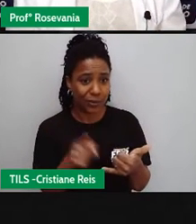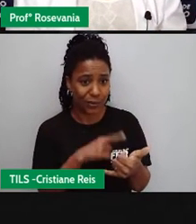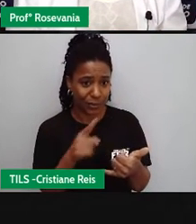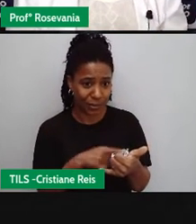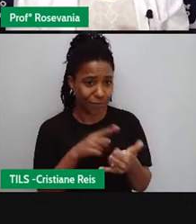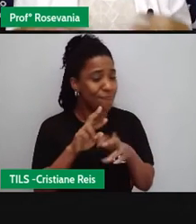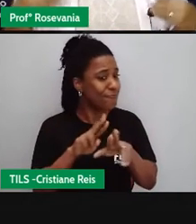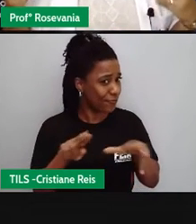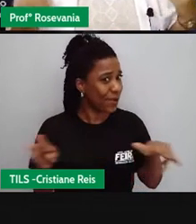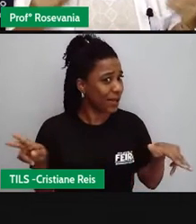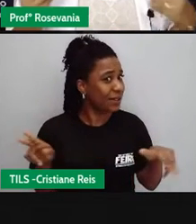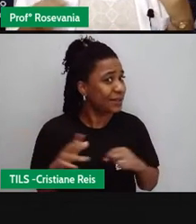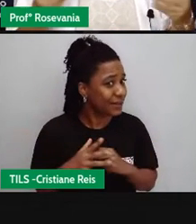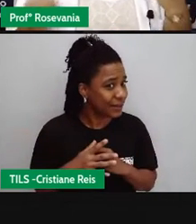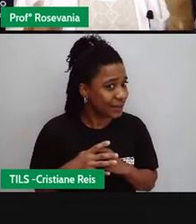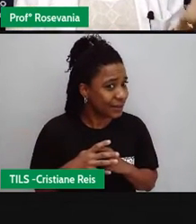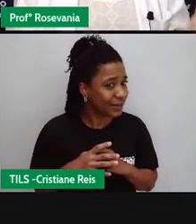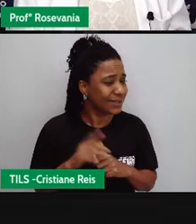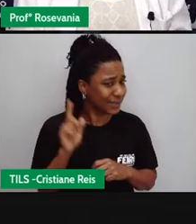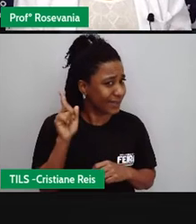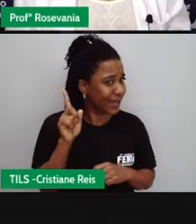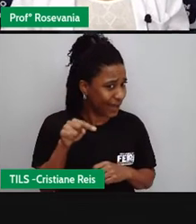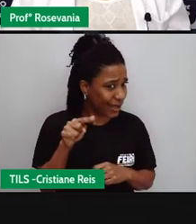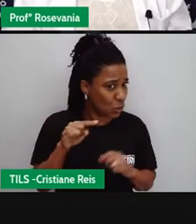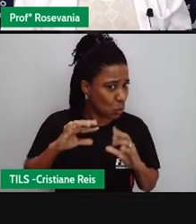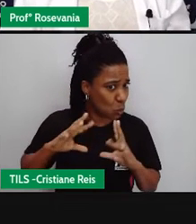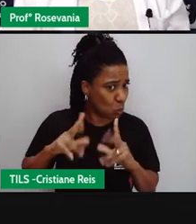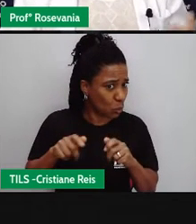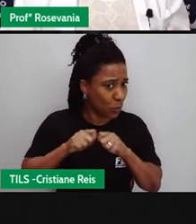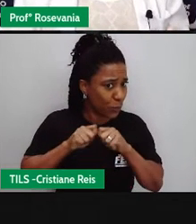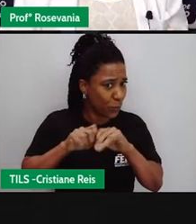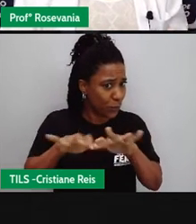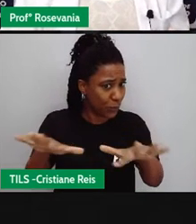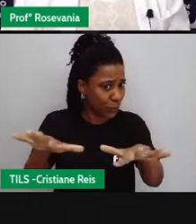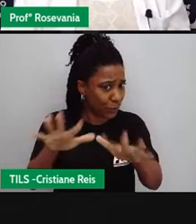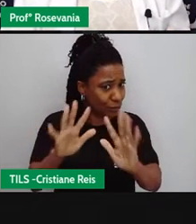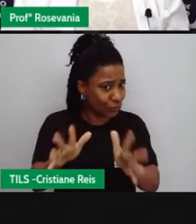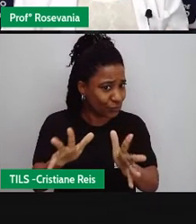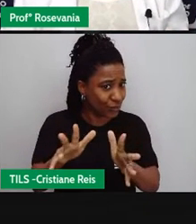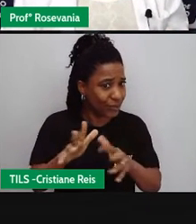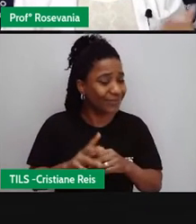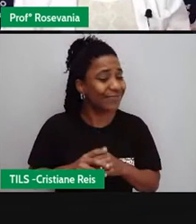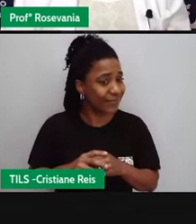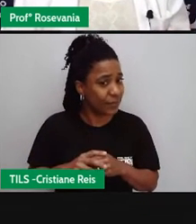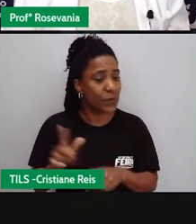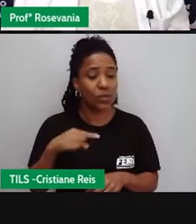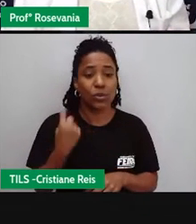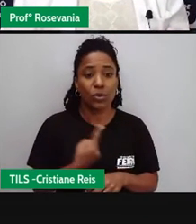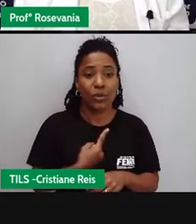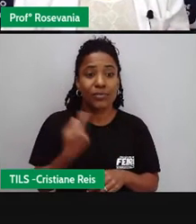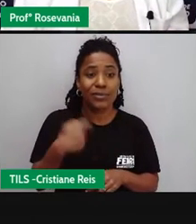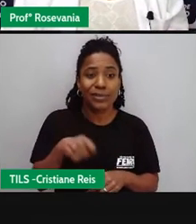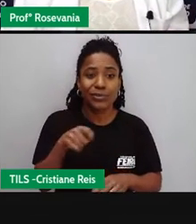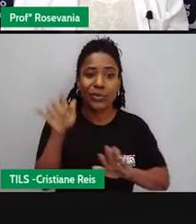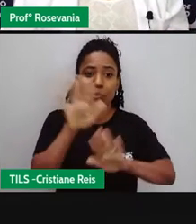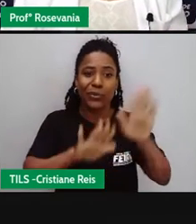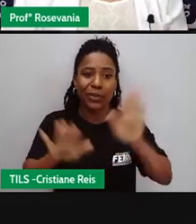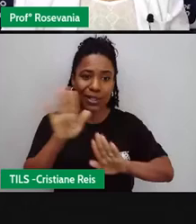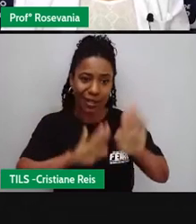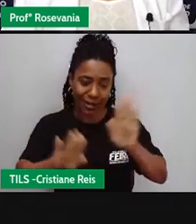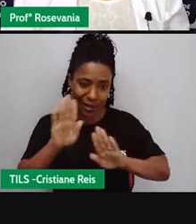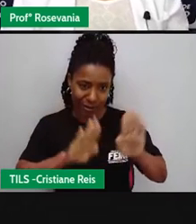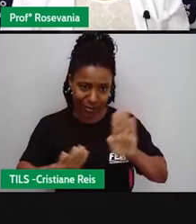de coisas aí? Será que a gente tem mesmo isso? Então são questões que a gente deve observar e que tá muito ligado à questão da